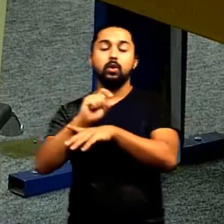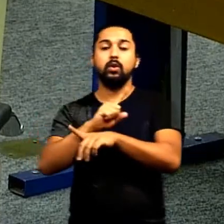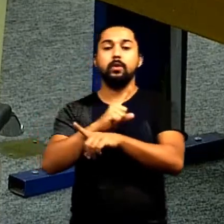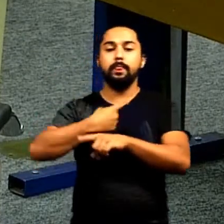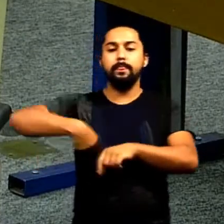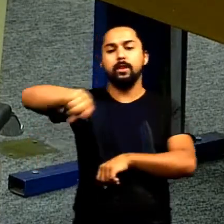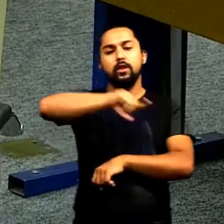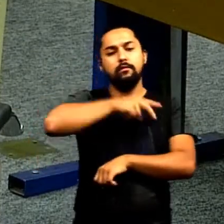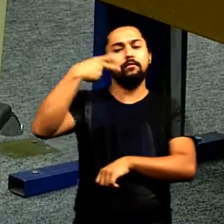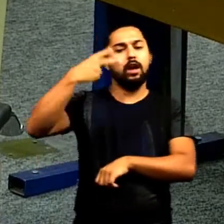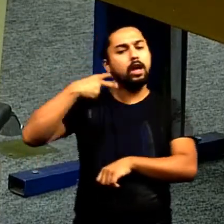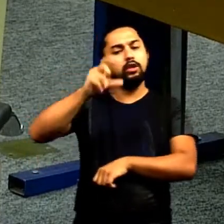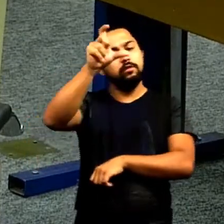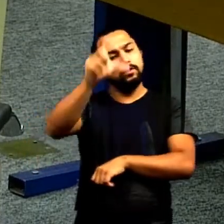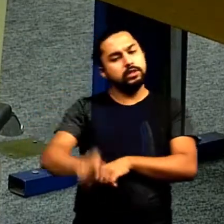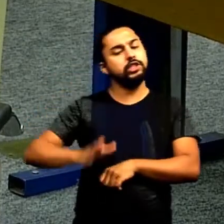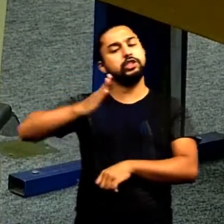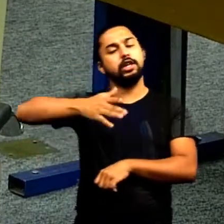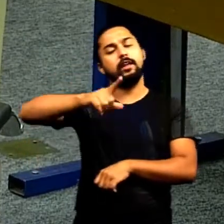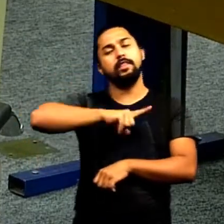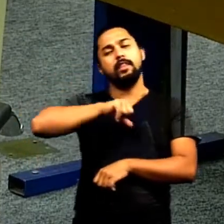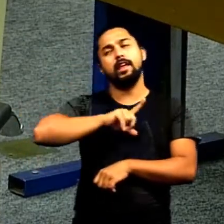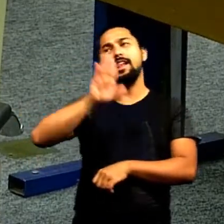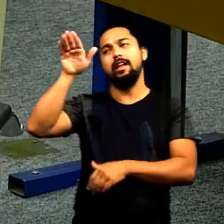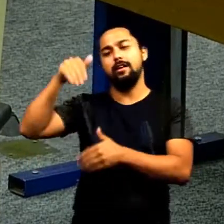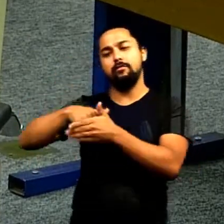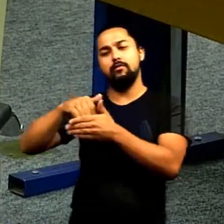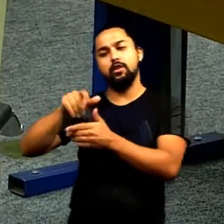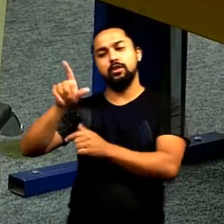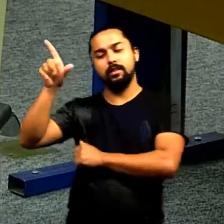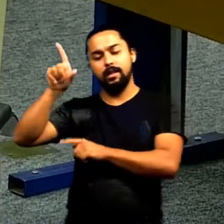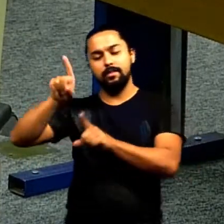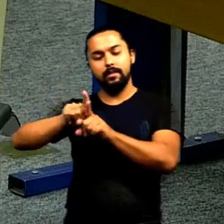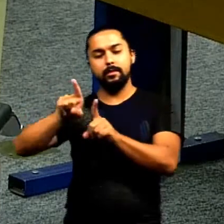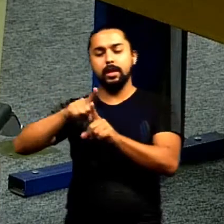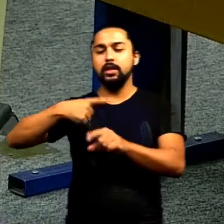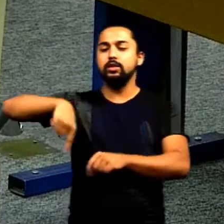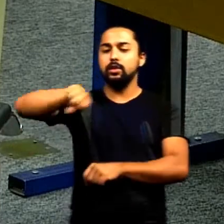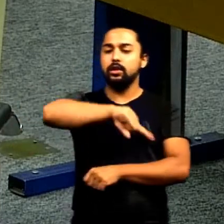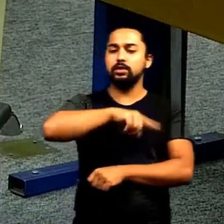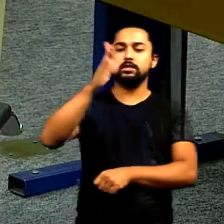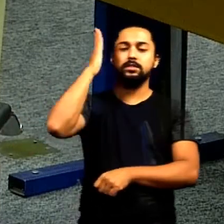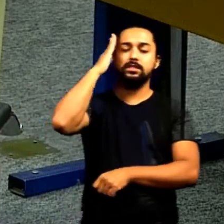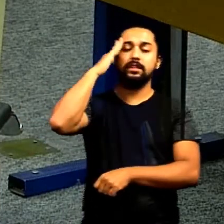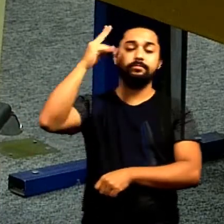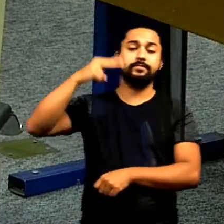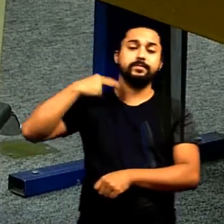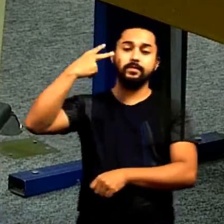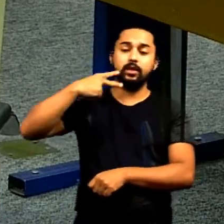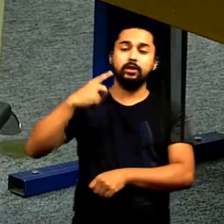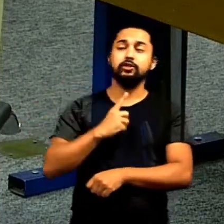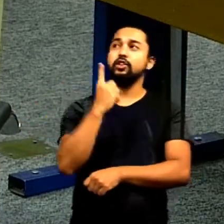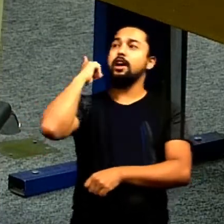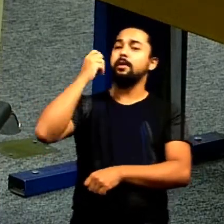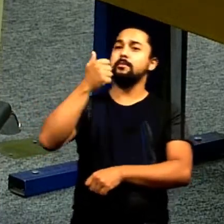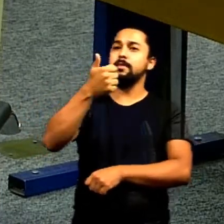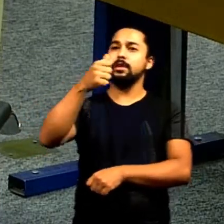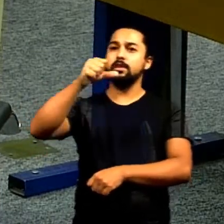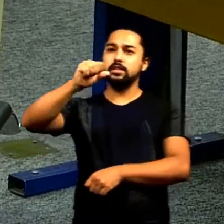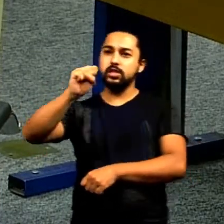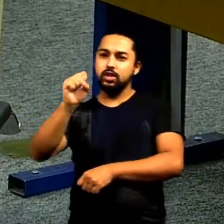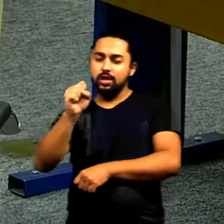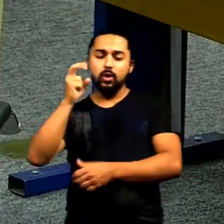todos os vereadores vossa excelência mesmo já teve voto lá no Cremé todo mundo sabe que o vereador eu estou aqui desde 88